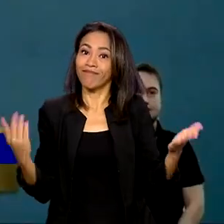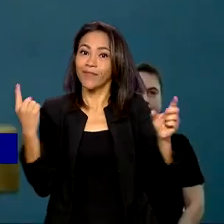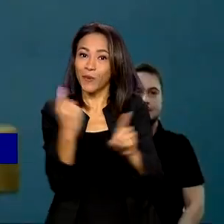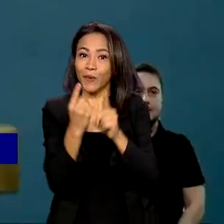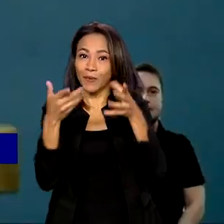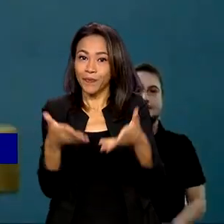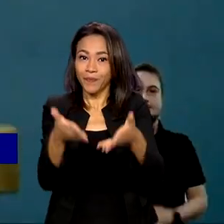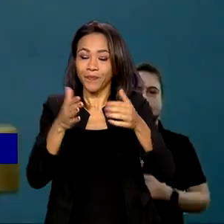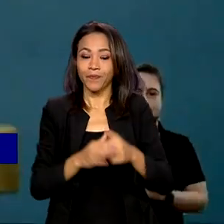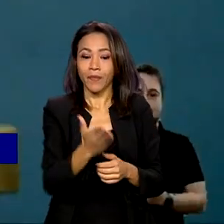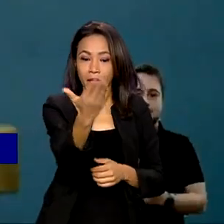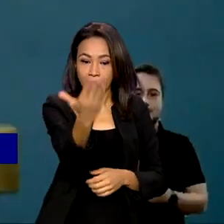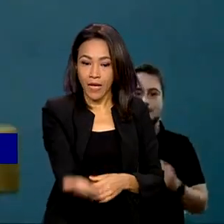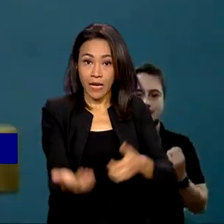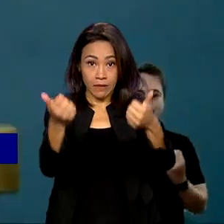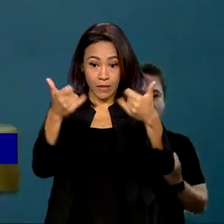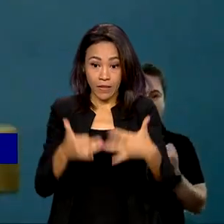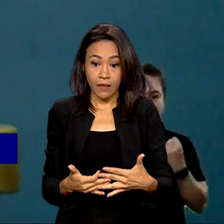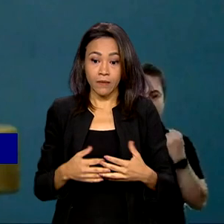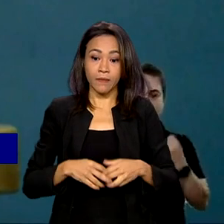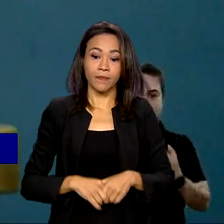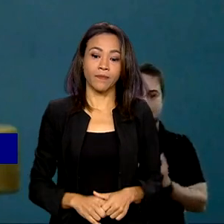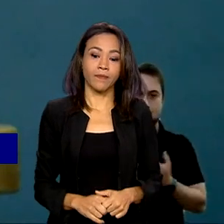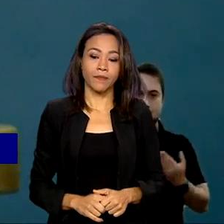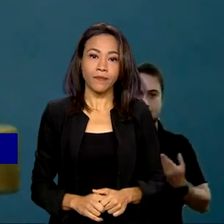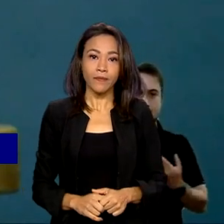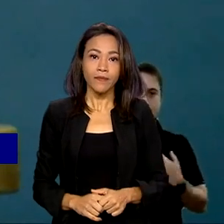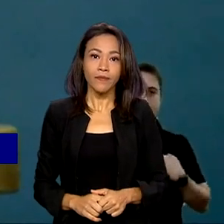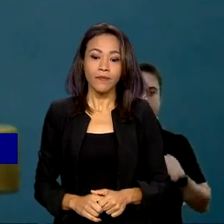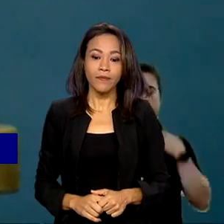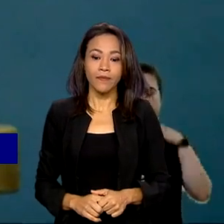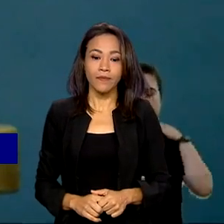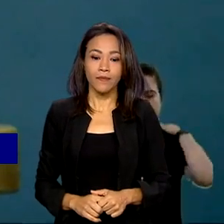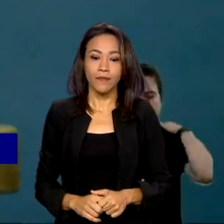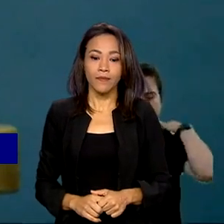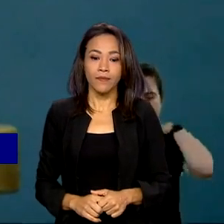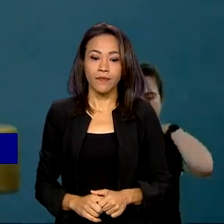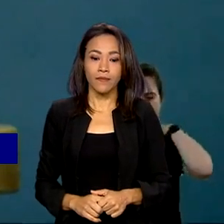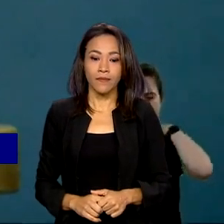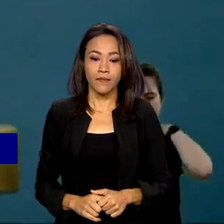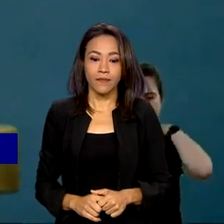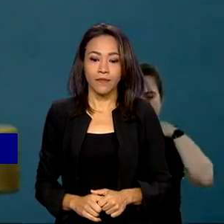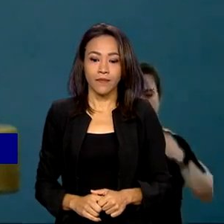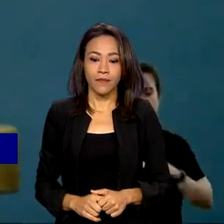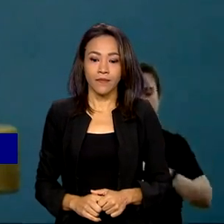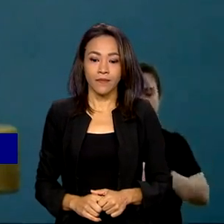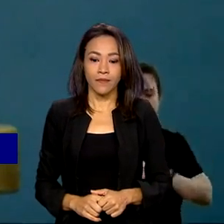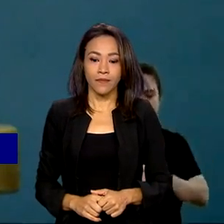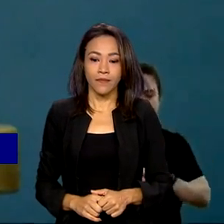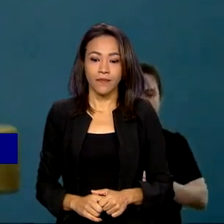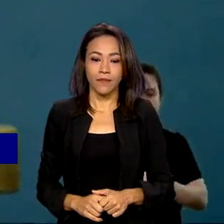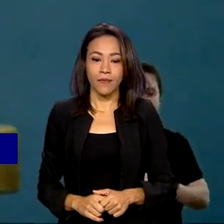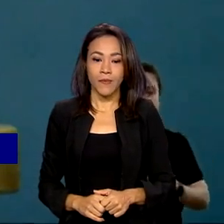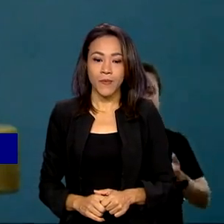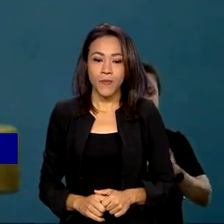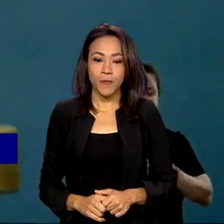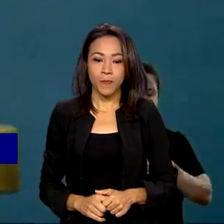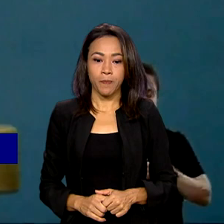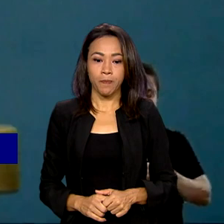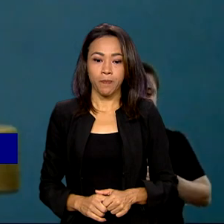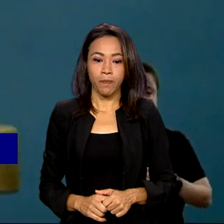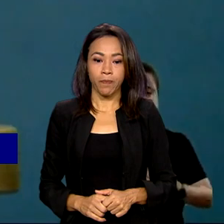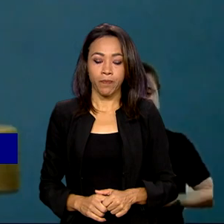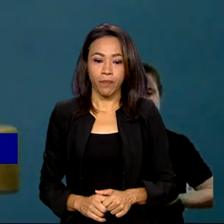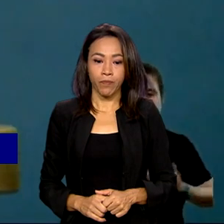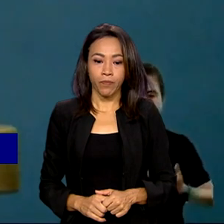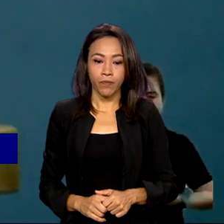demonstrar a importância que a gente dá ao diálogo, e não só o diálogo, mas o respeito e todas as pautas dos servidores. Na Secretaria